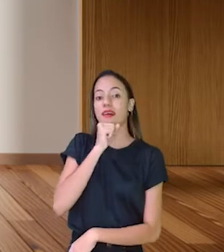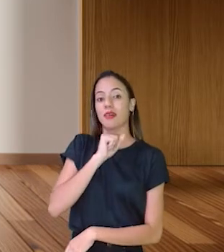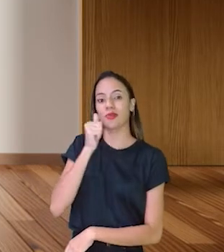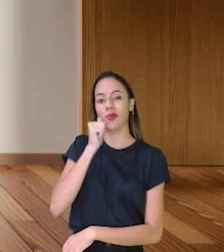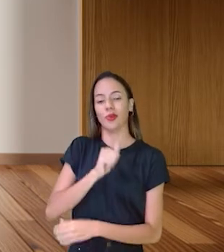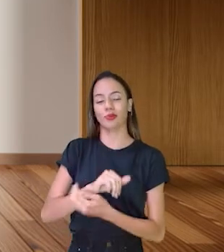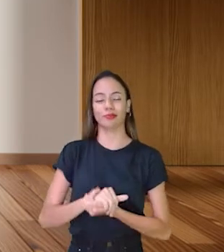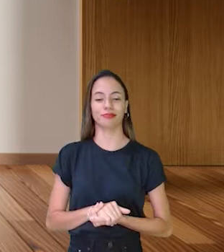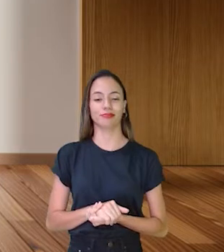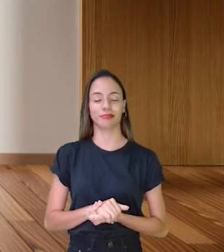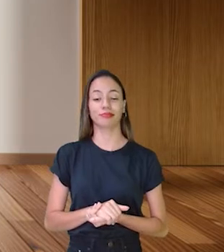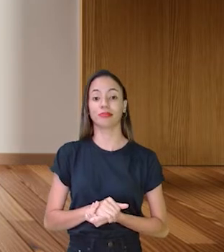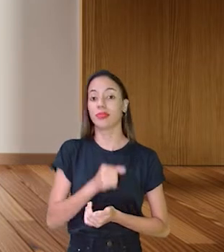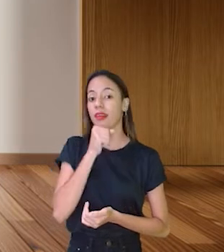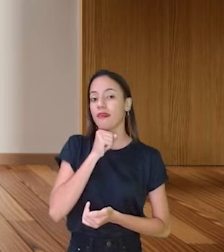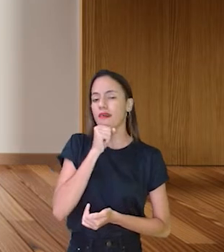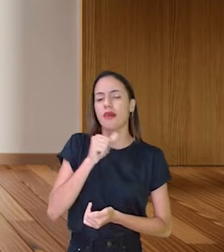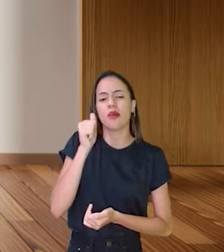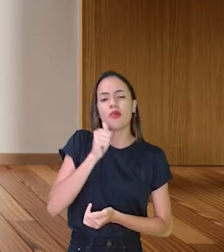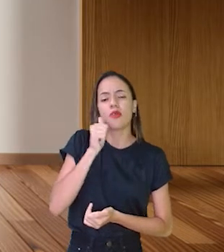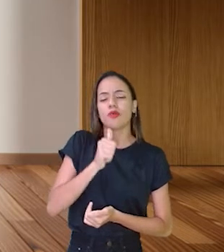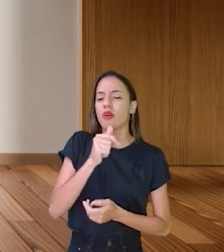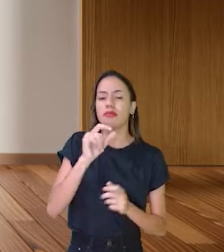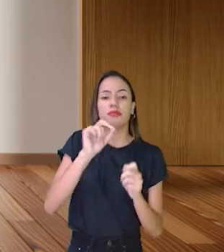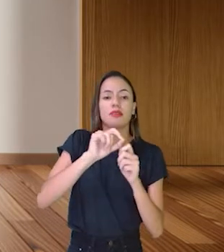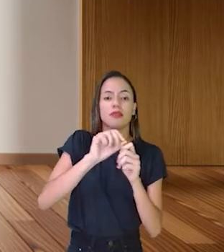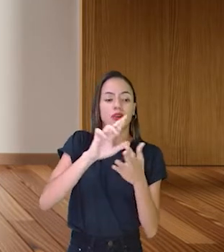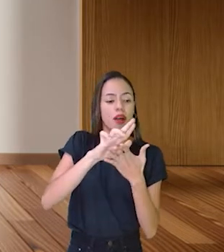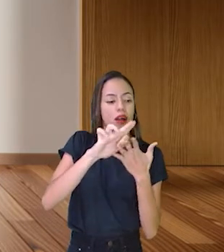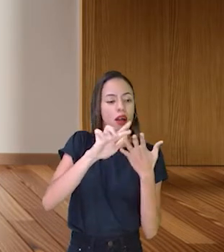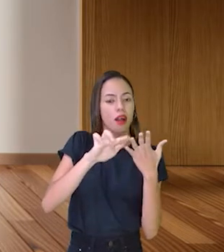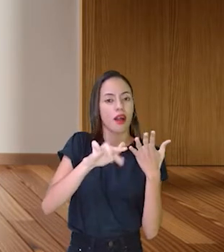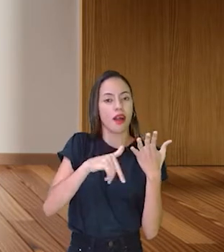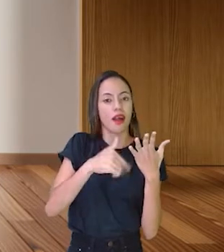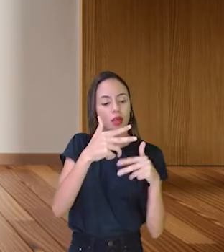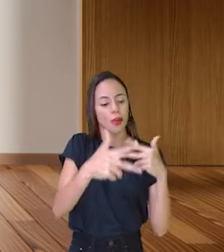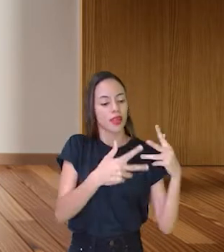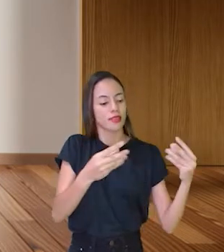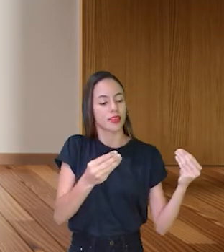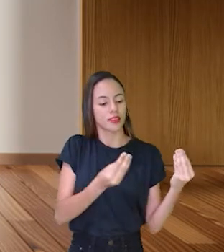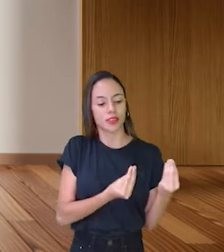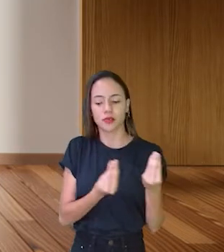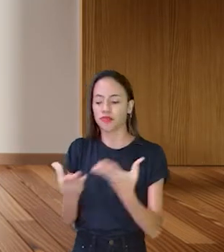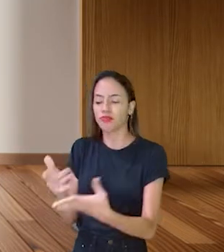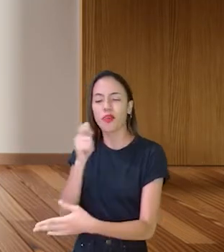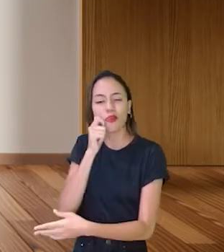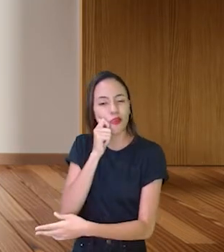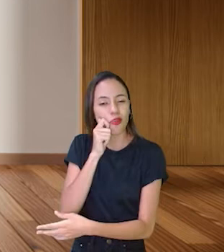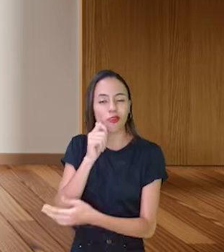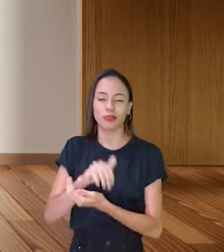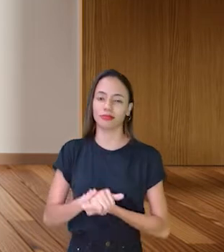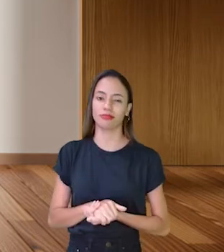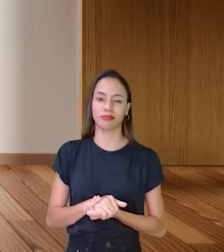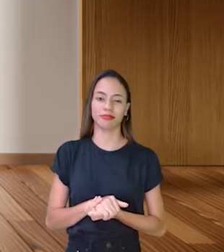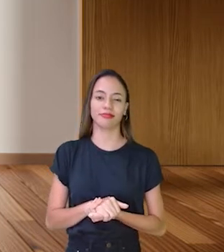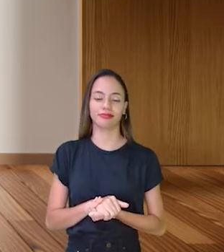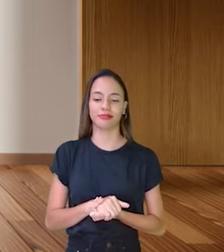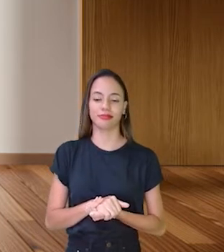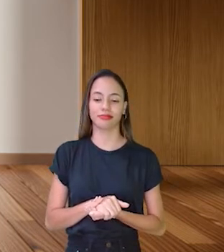A avó da menina fazia muitos presentinhos fofos para ela. Olha o que ela fazia.